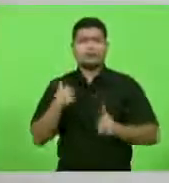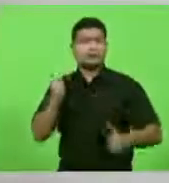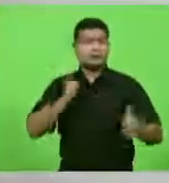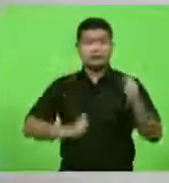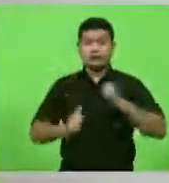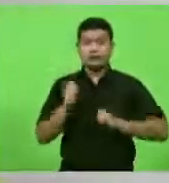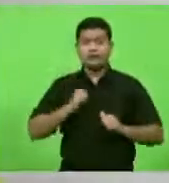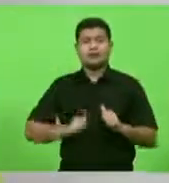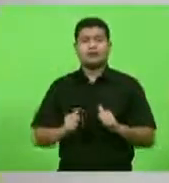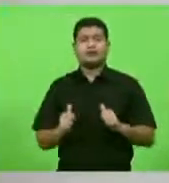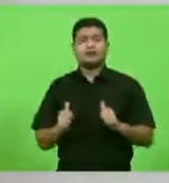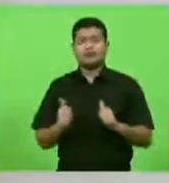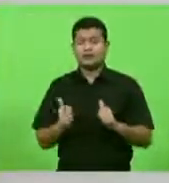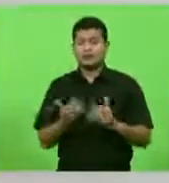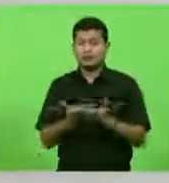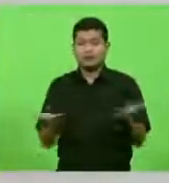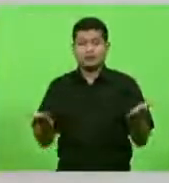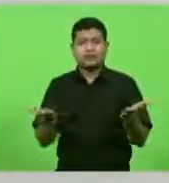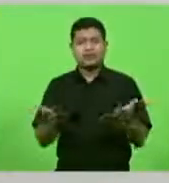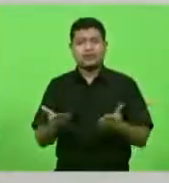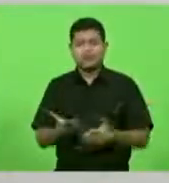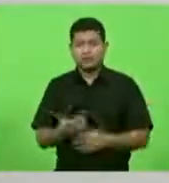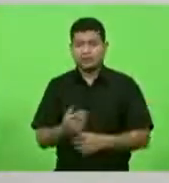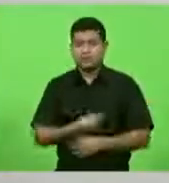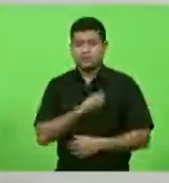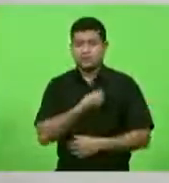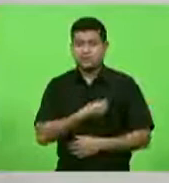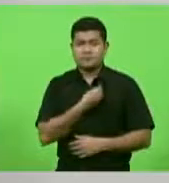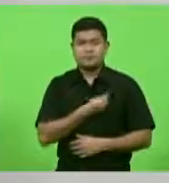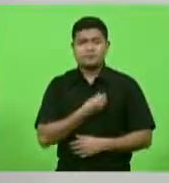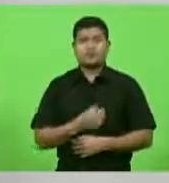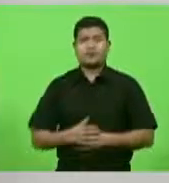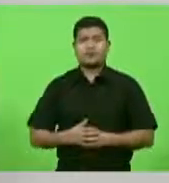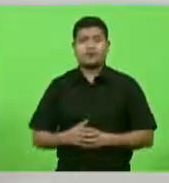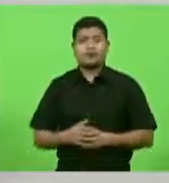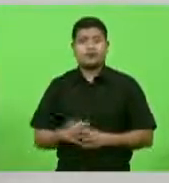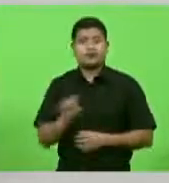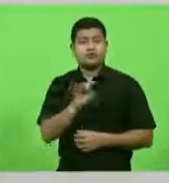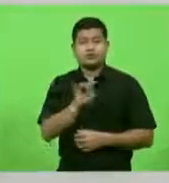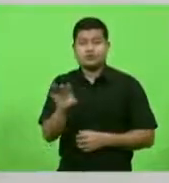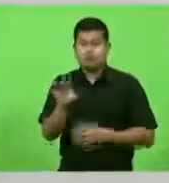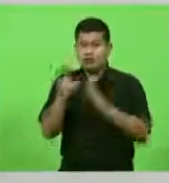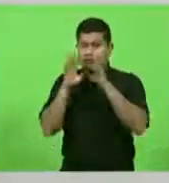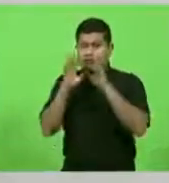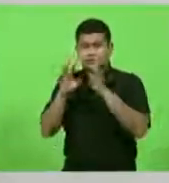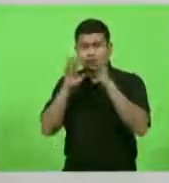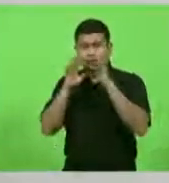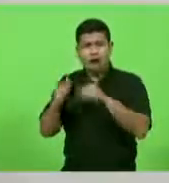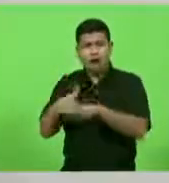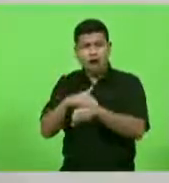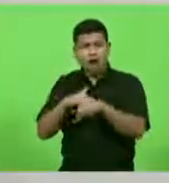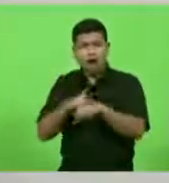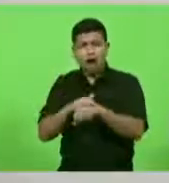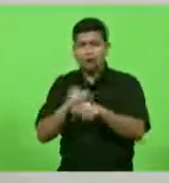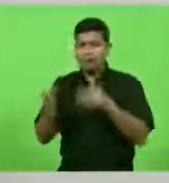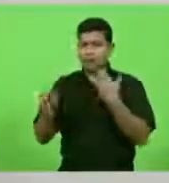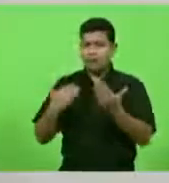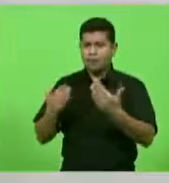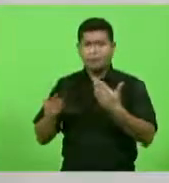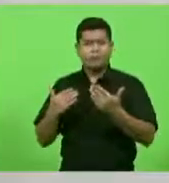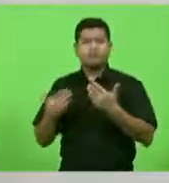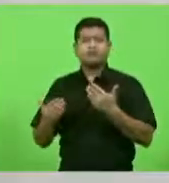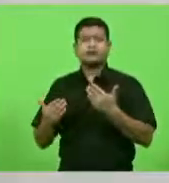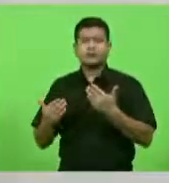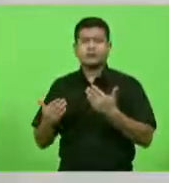na vida das pessoas. Somente a escuta, o diálogo é